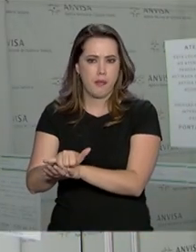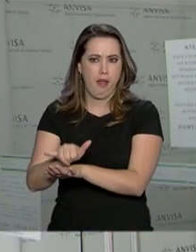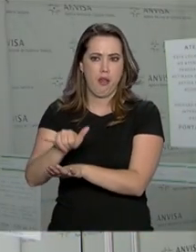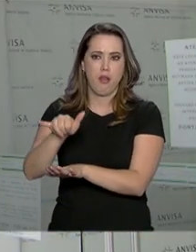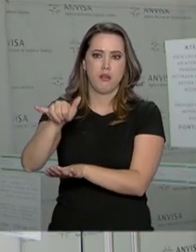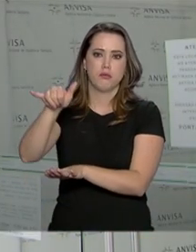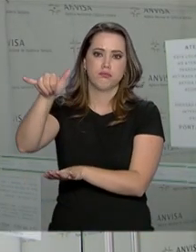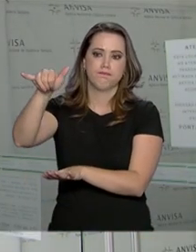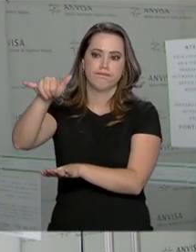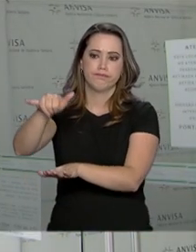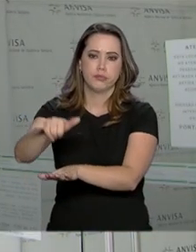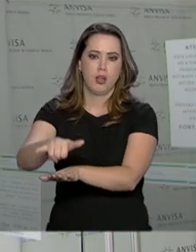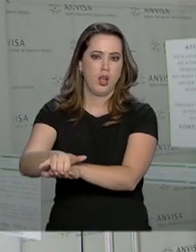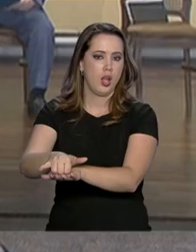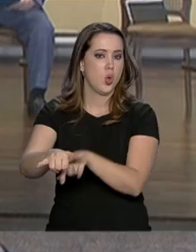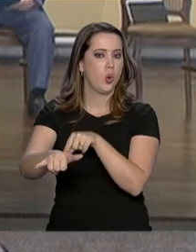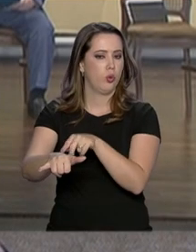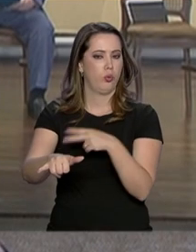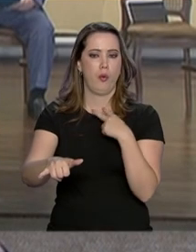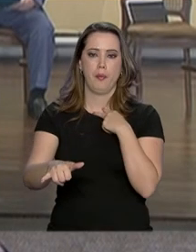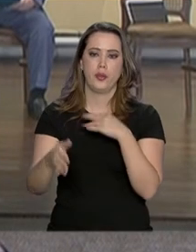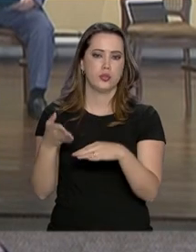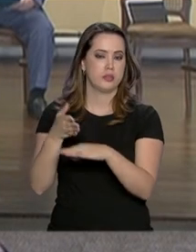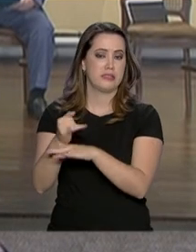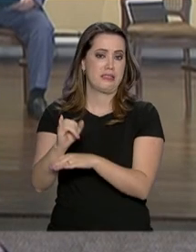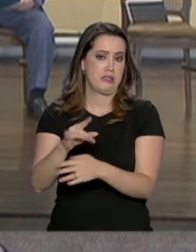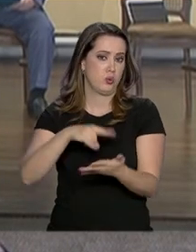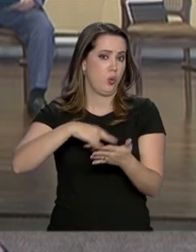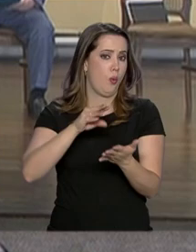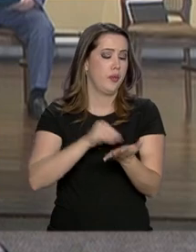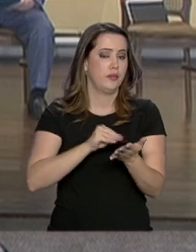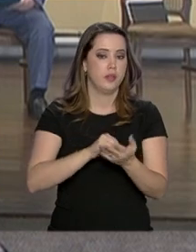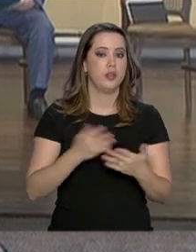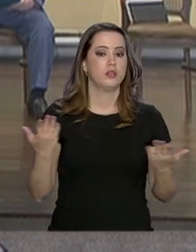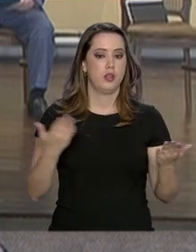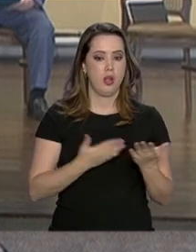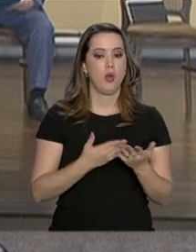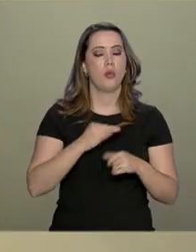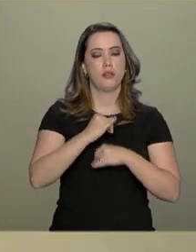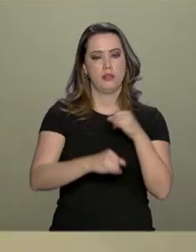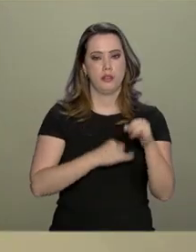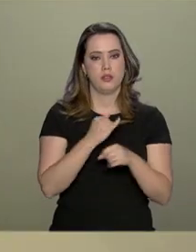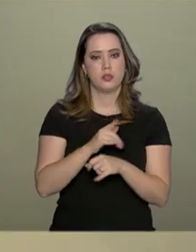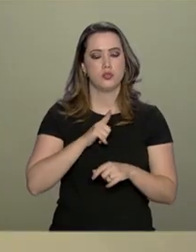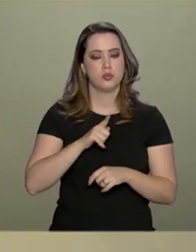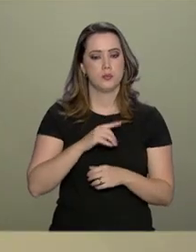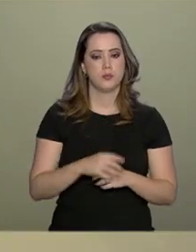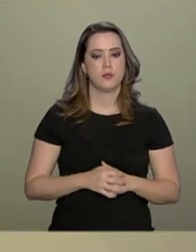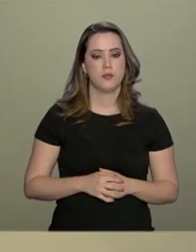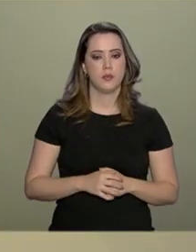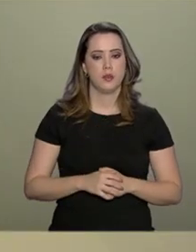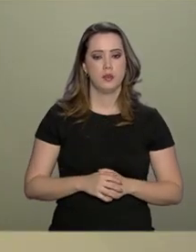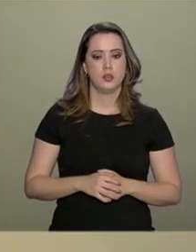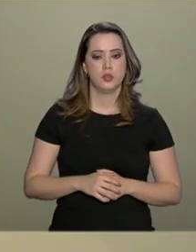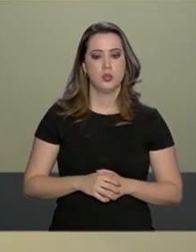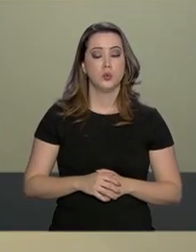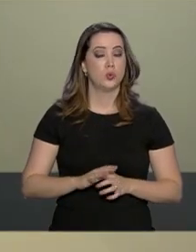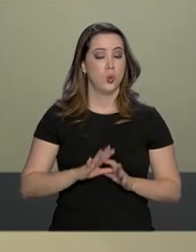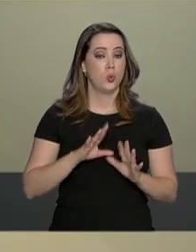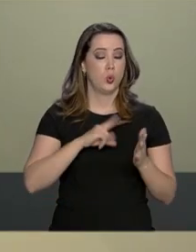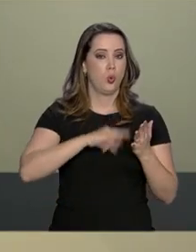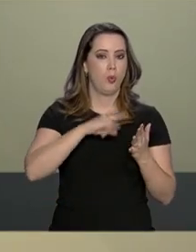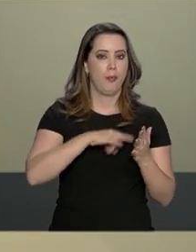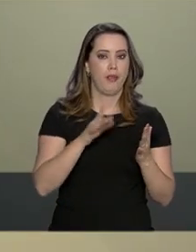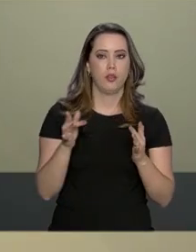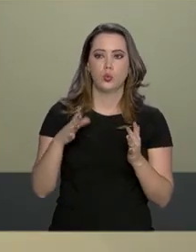Agência Nacional de Vigilância Sanitária liberou a emissão digital do certificado. Um documento que é aceito em nível